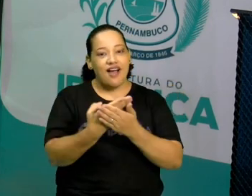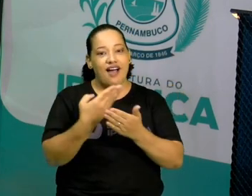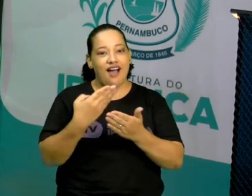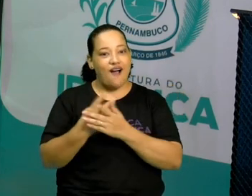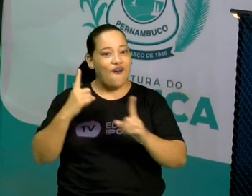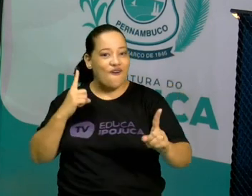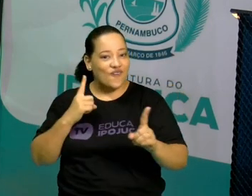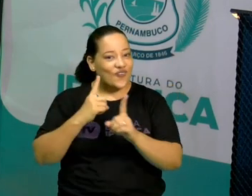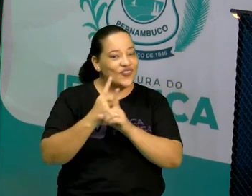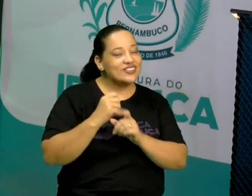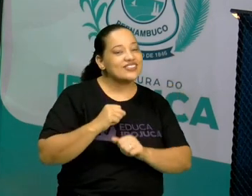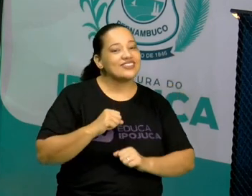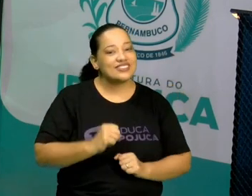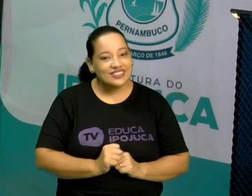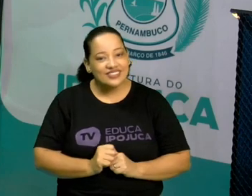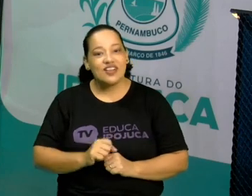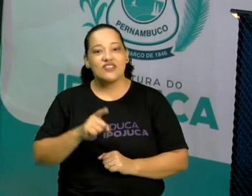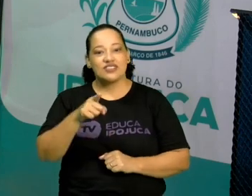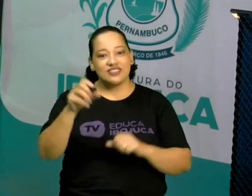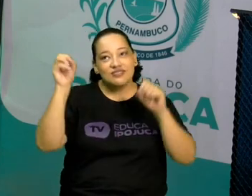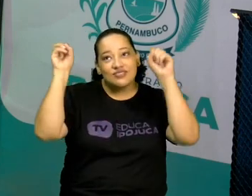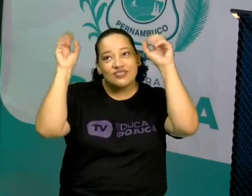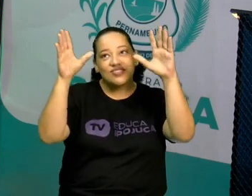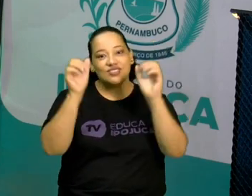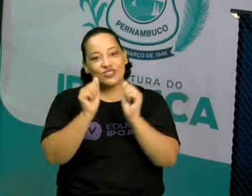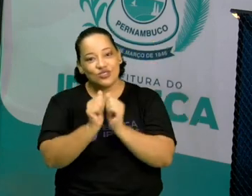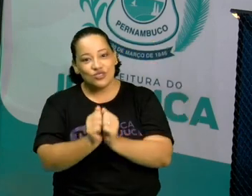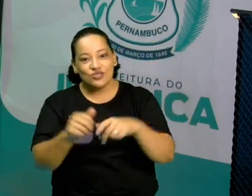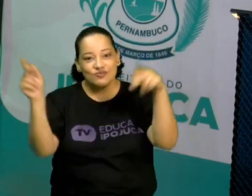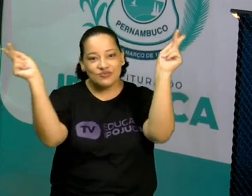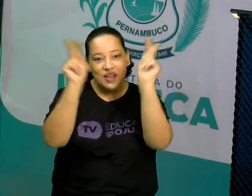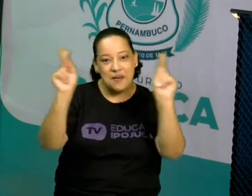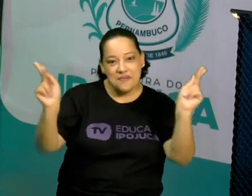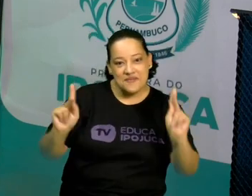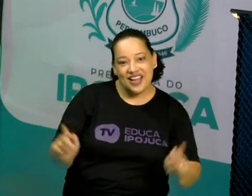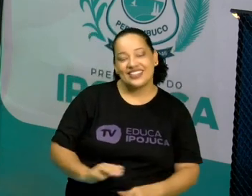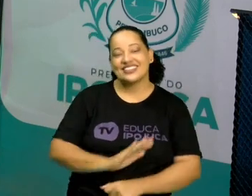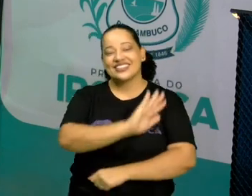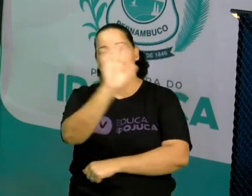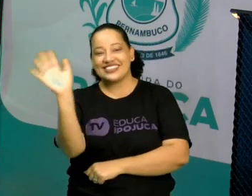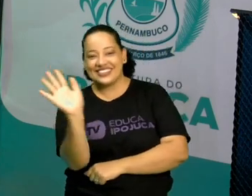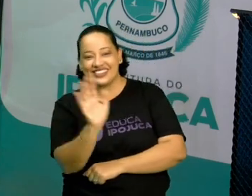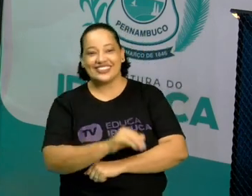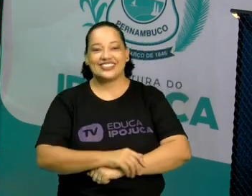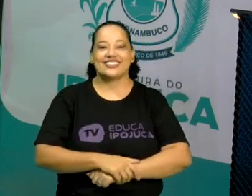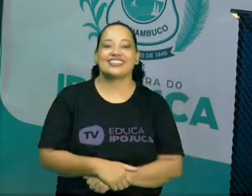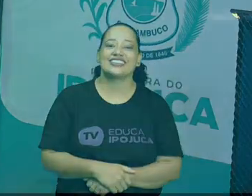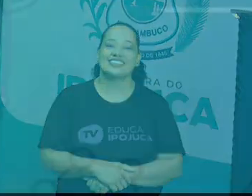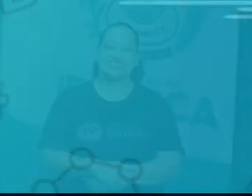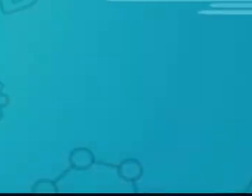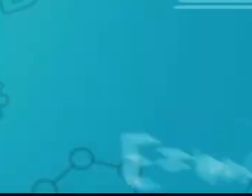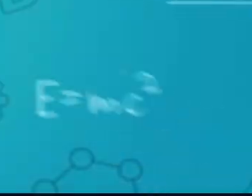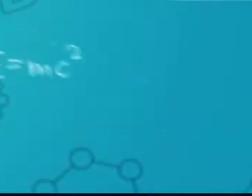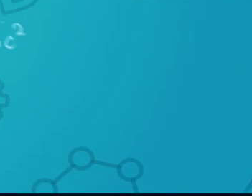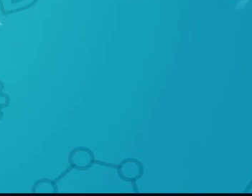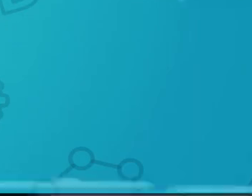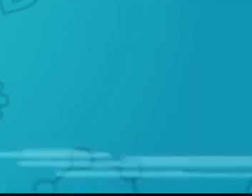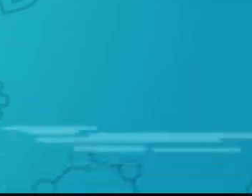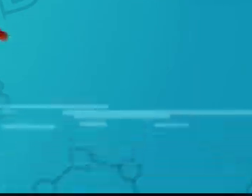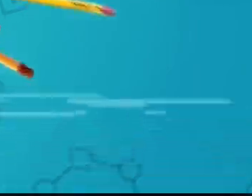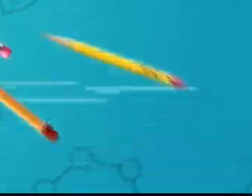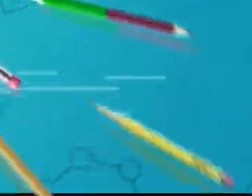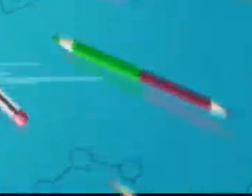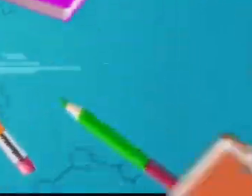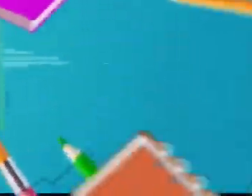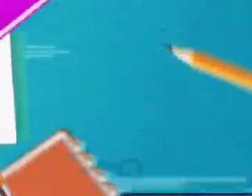próxima aula. Então, fique com Deus, fique na paz e até mais. Tchau,